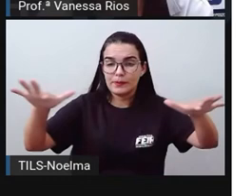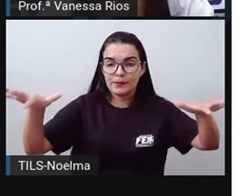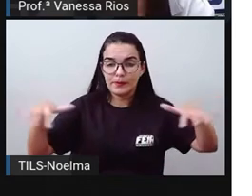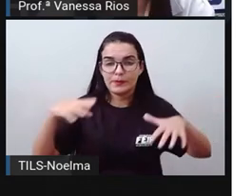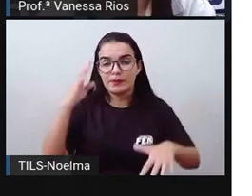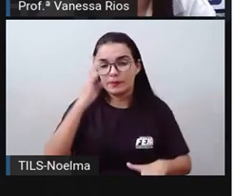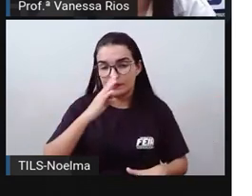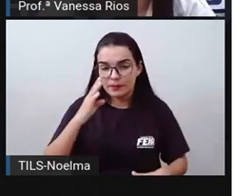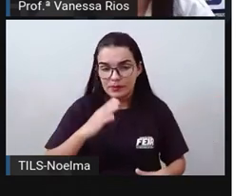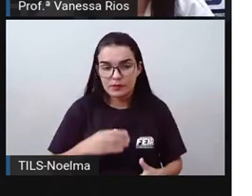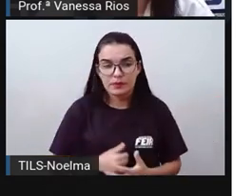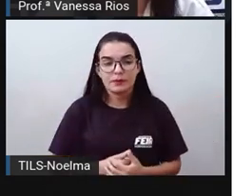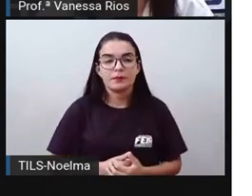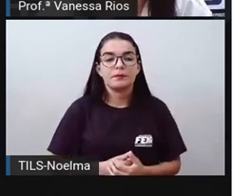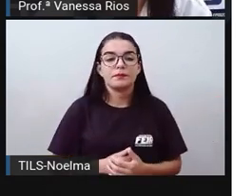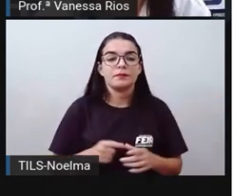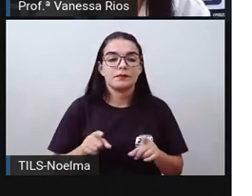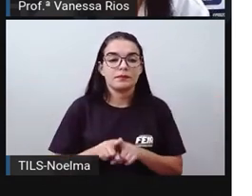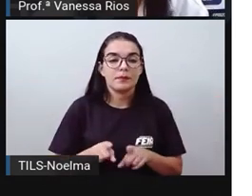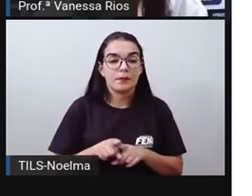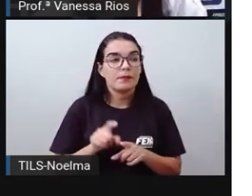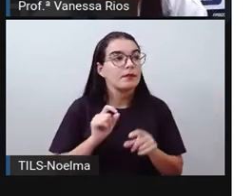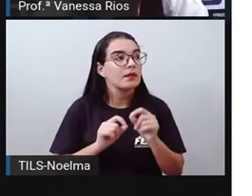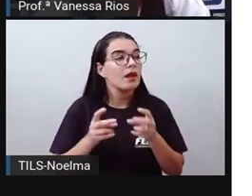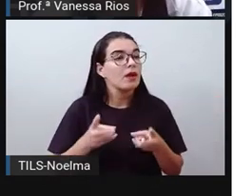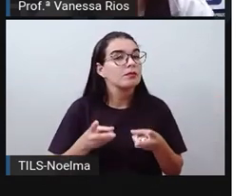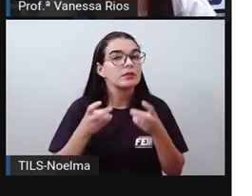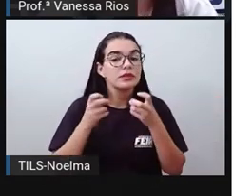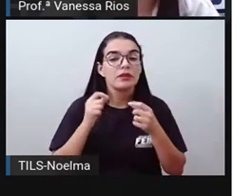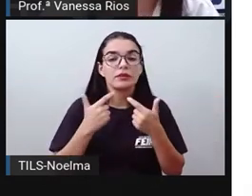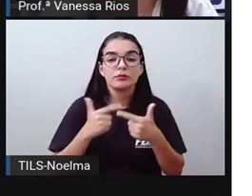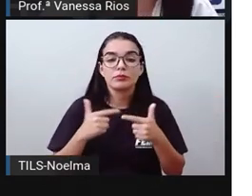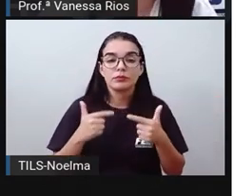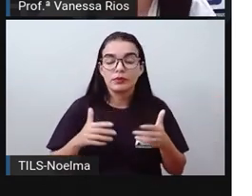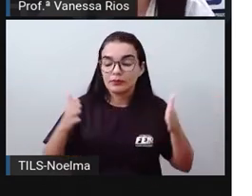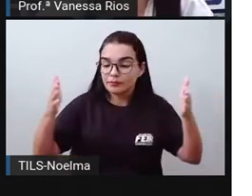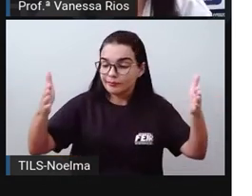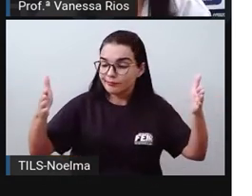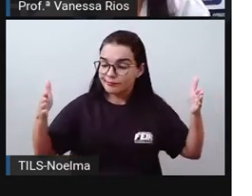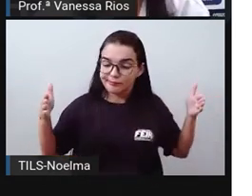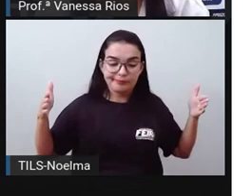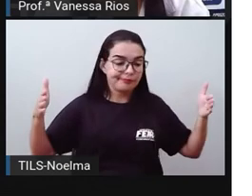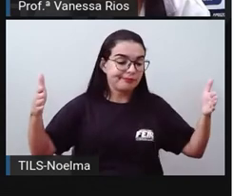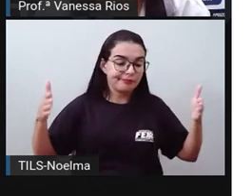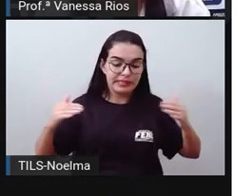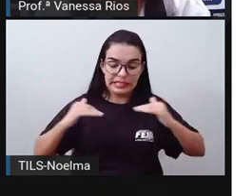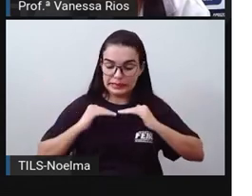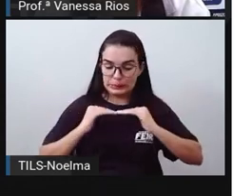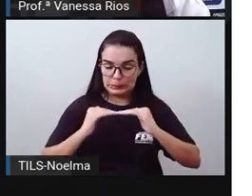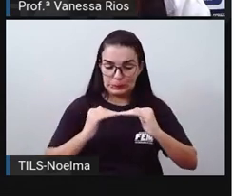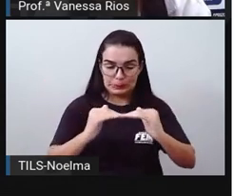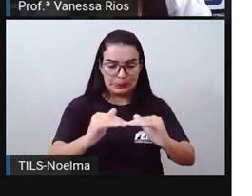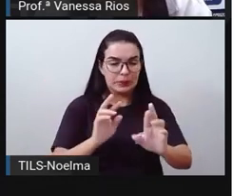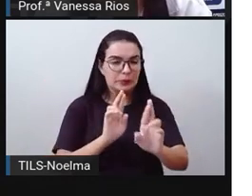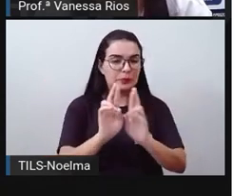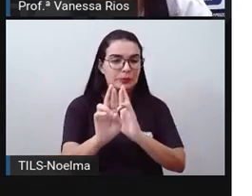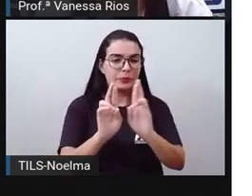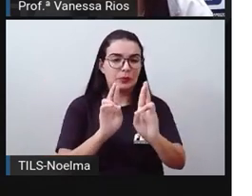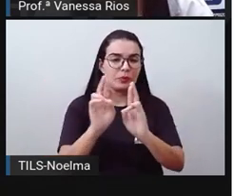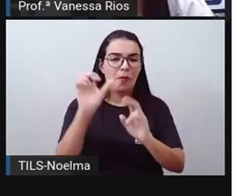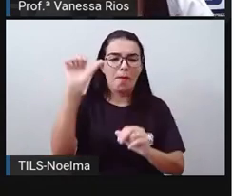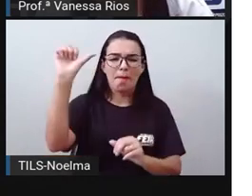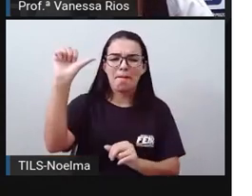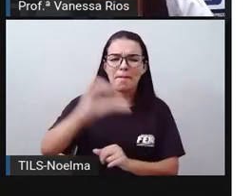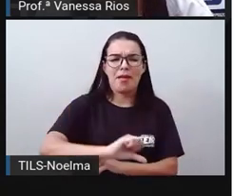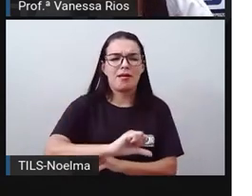Brasil. Então, gente observa que não tem asfalto, não tem acostamento, não tem pavimentação, não tem aqui